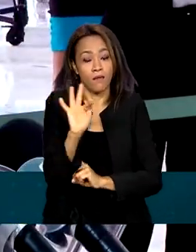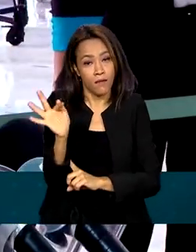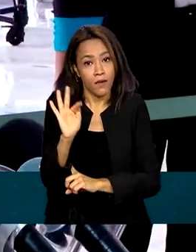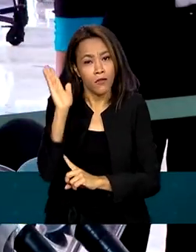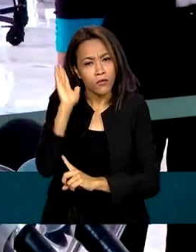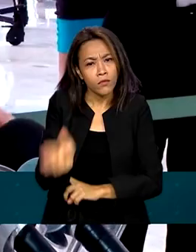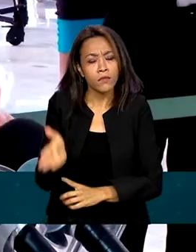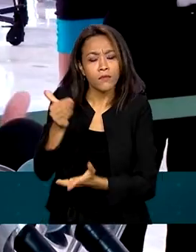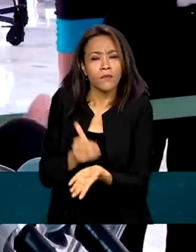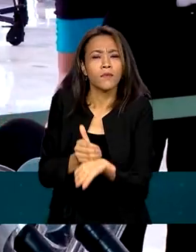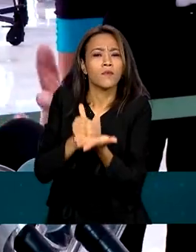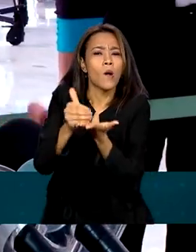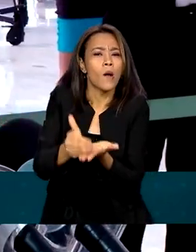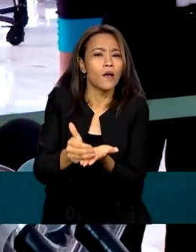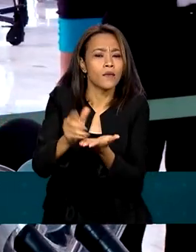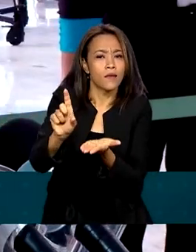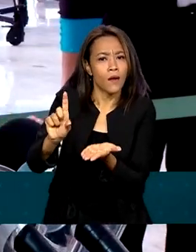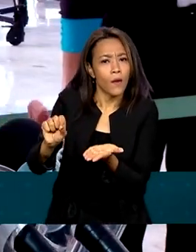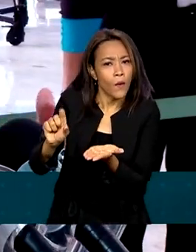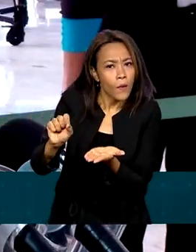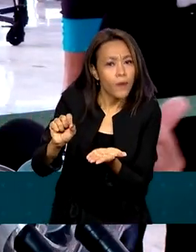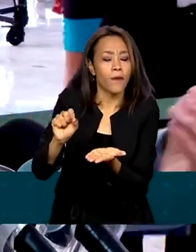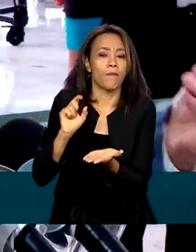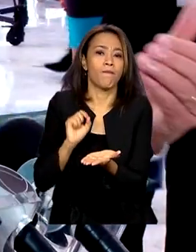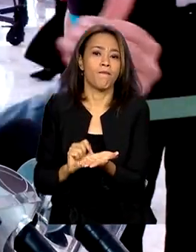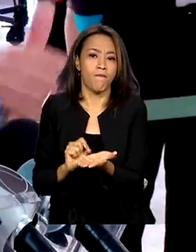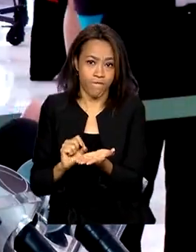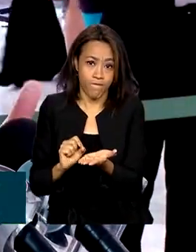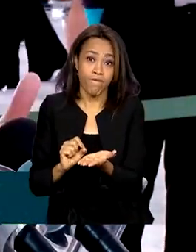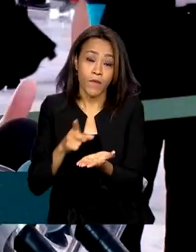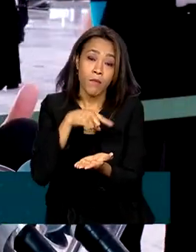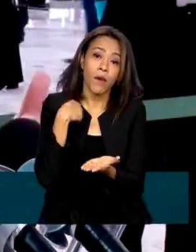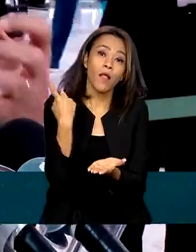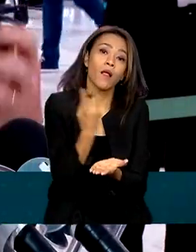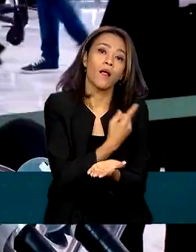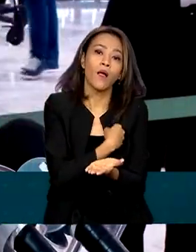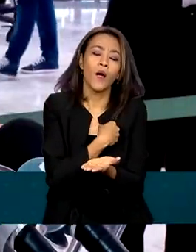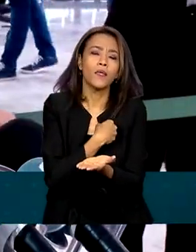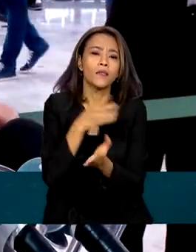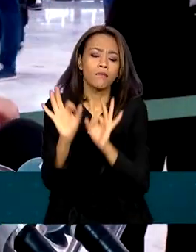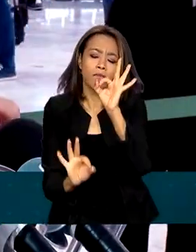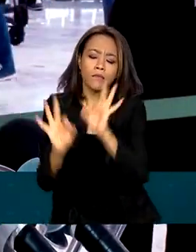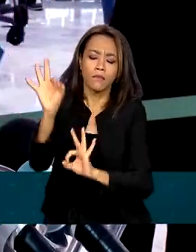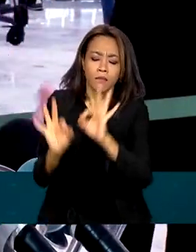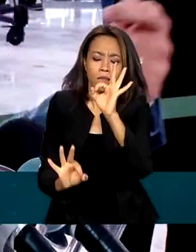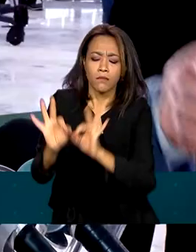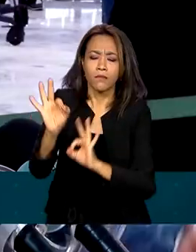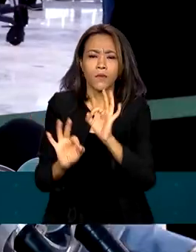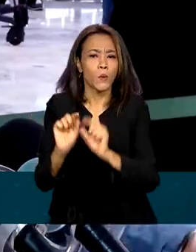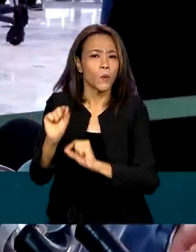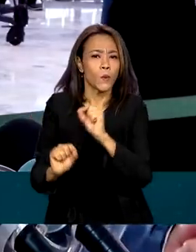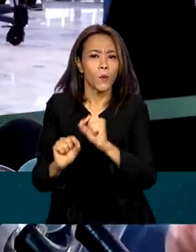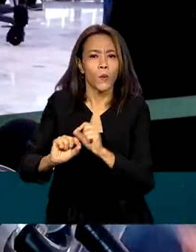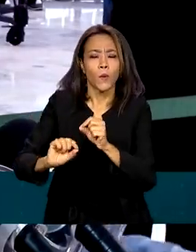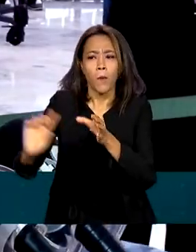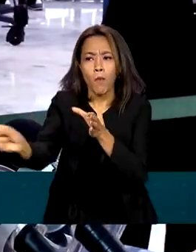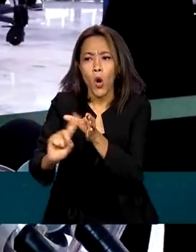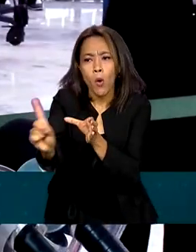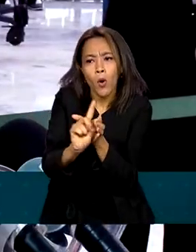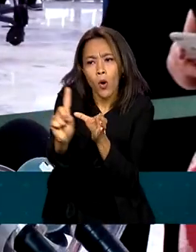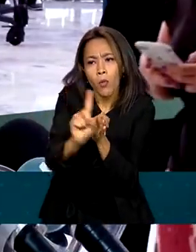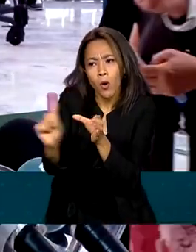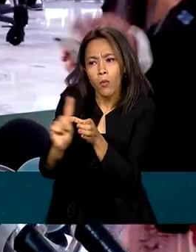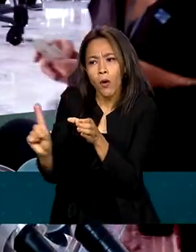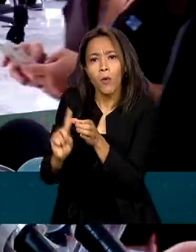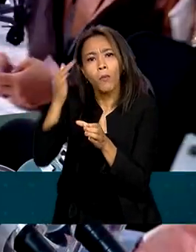já iniciar as condições de ter a entrada de pessoas que estão fora